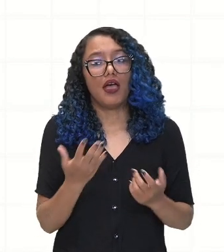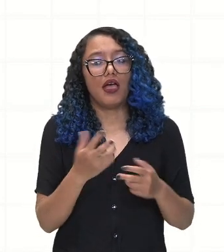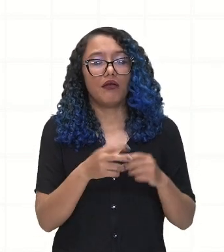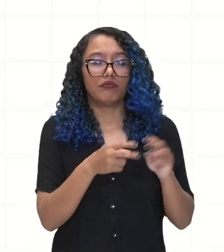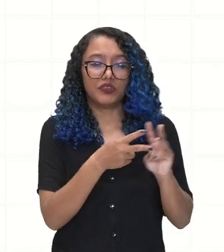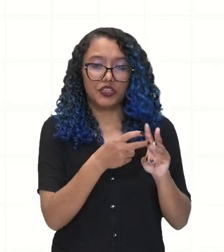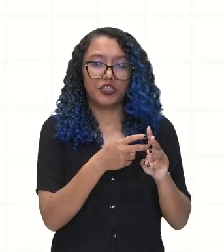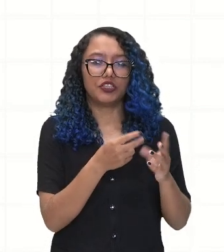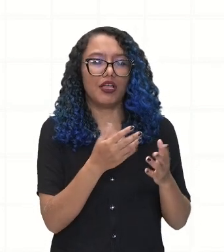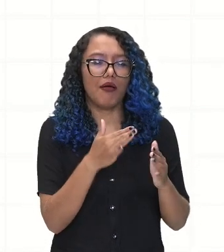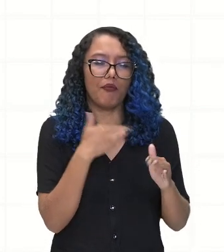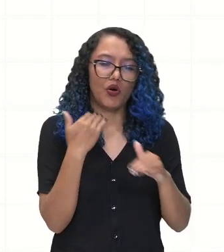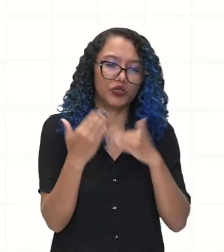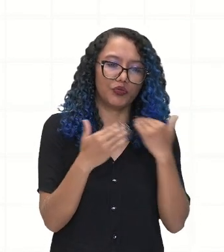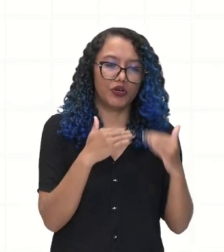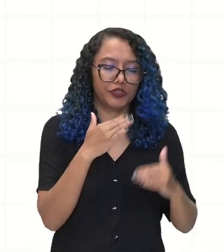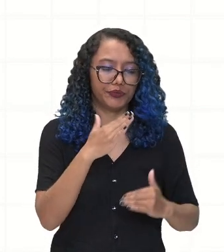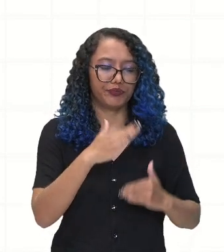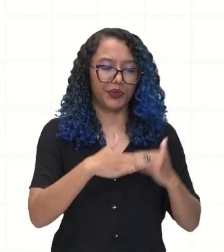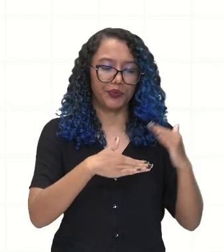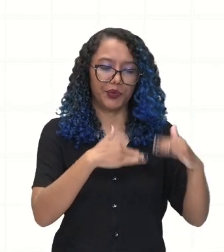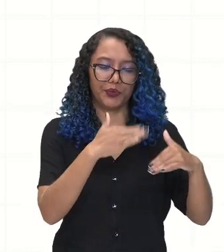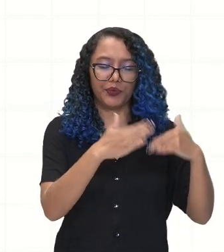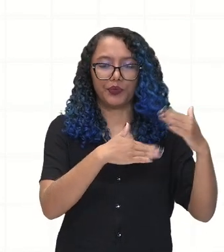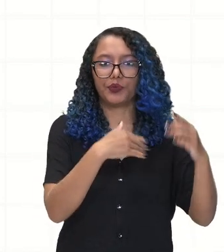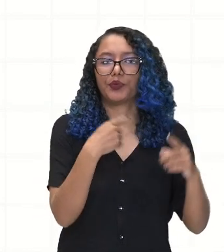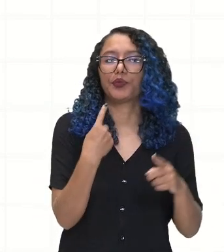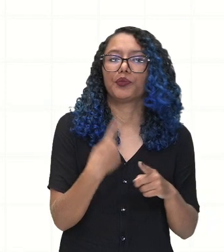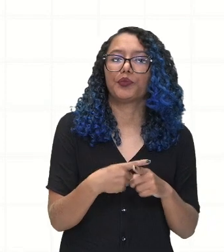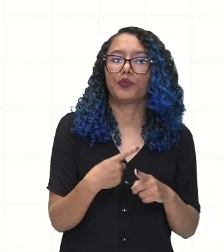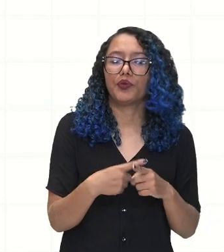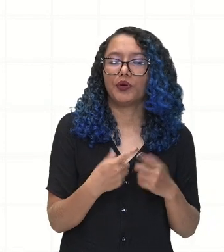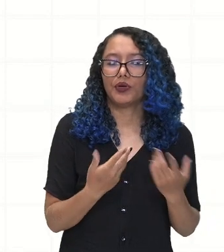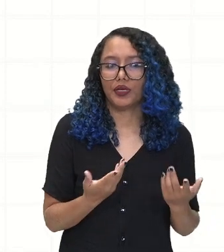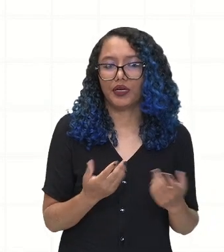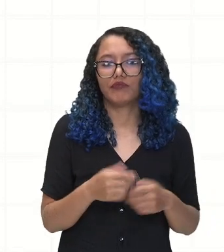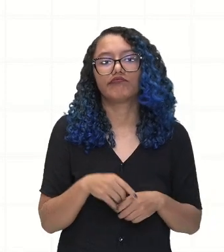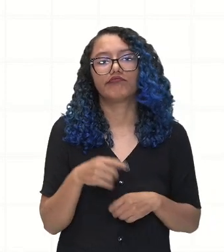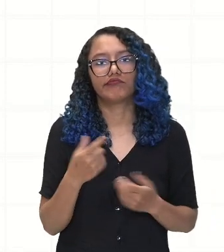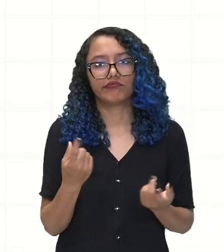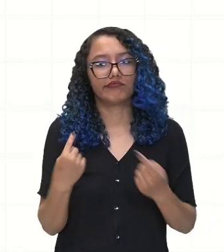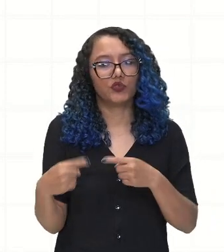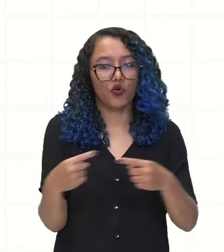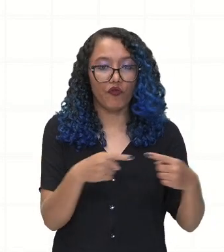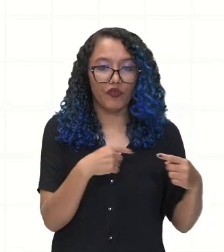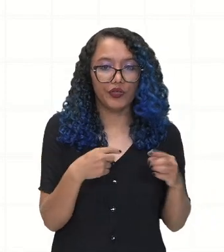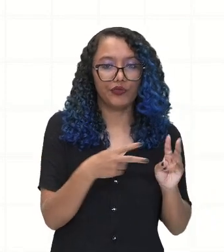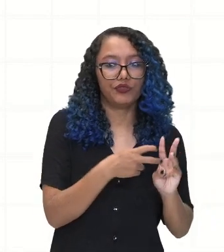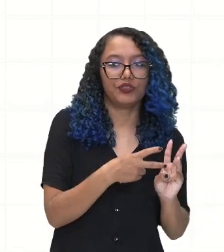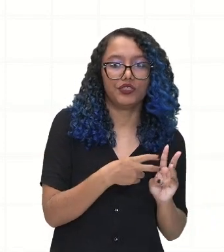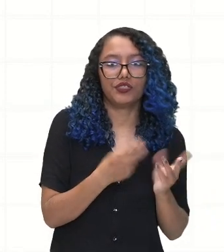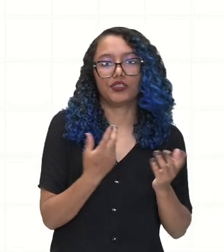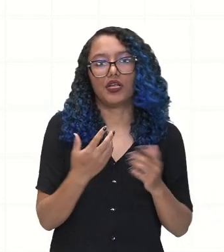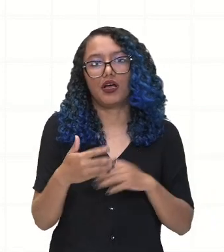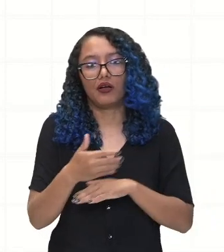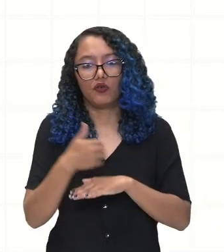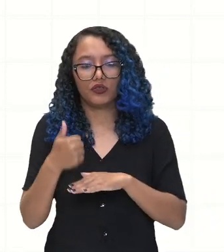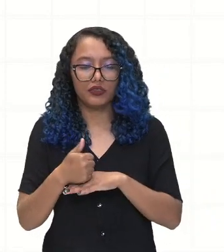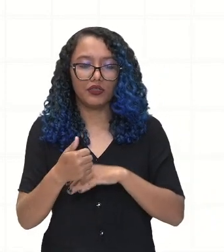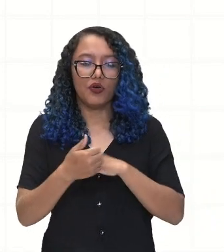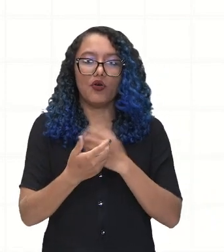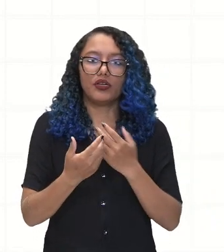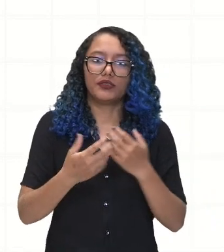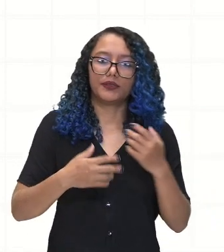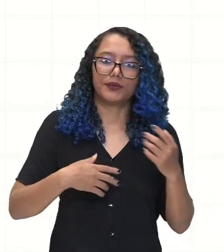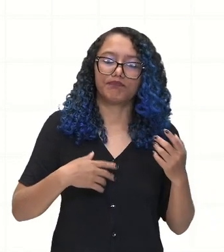devido aos conflitos entre os indígenas e colonos. Então, durante todo esse processo de colonização